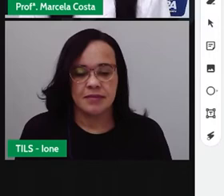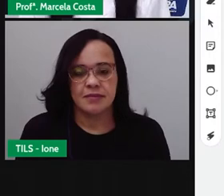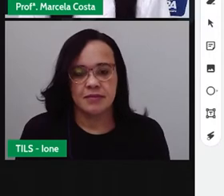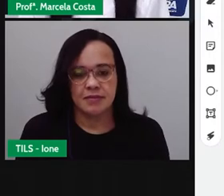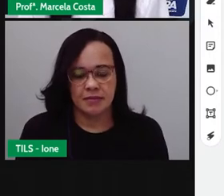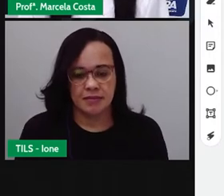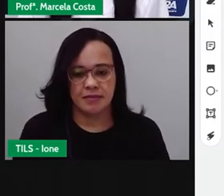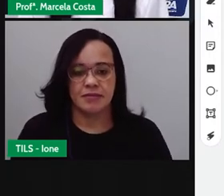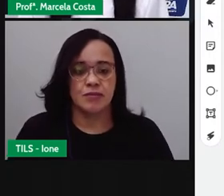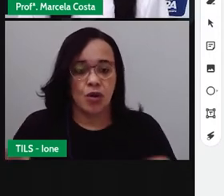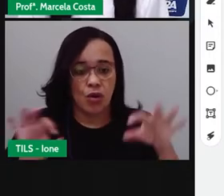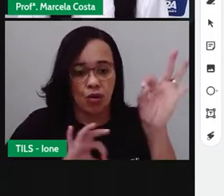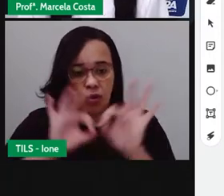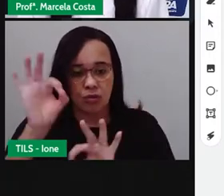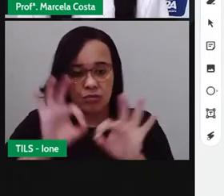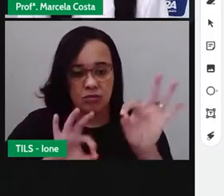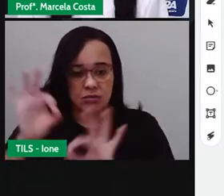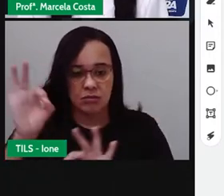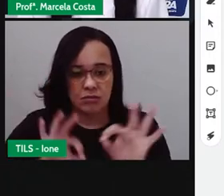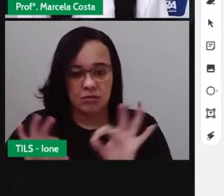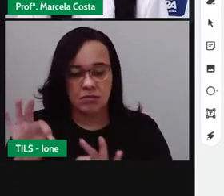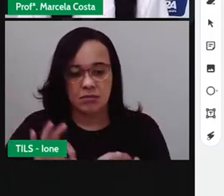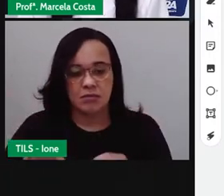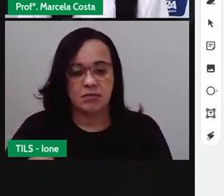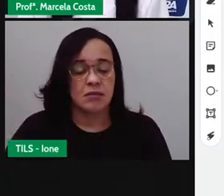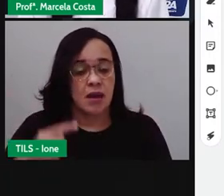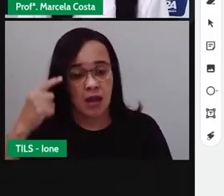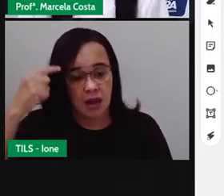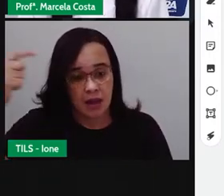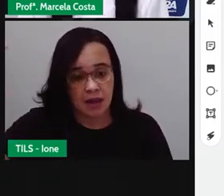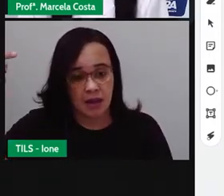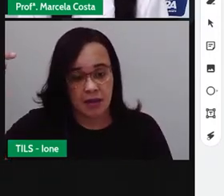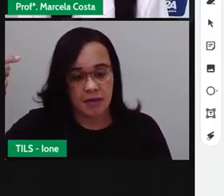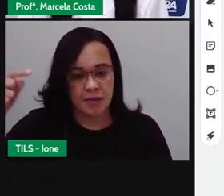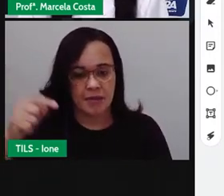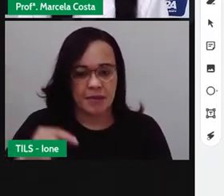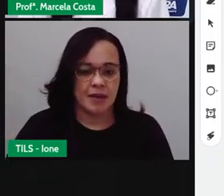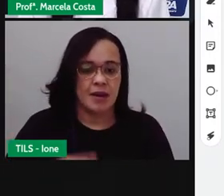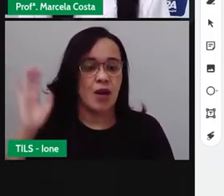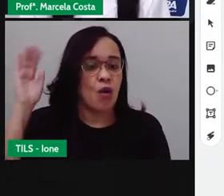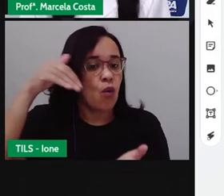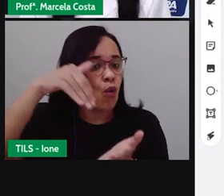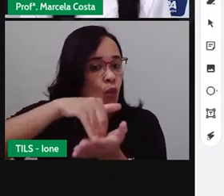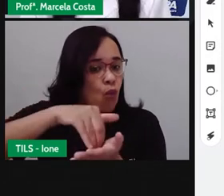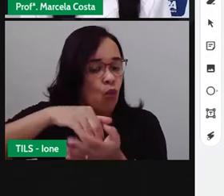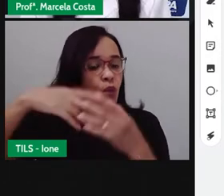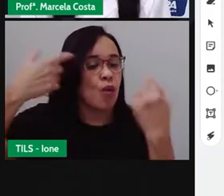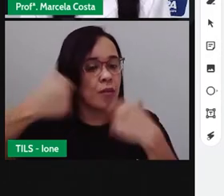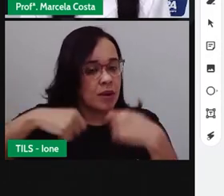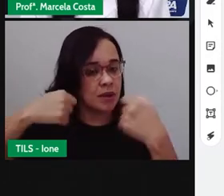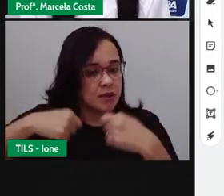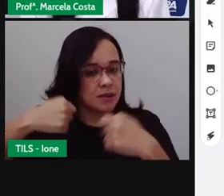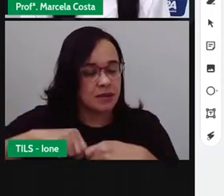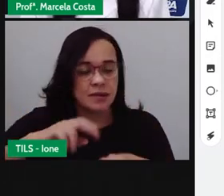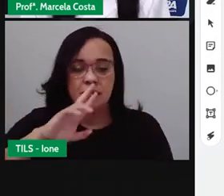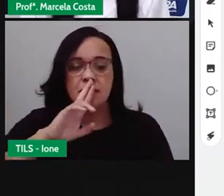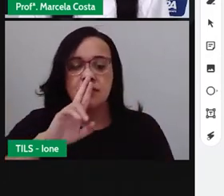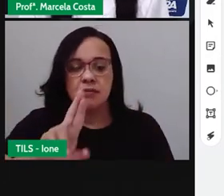Então, eu começo a resolver da direita para a esquerda.